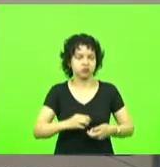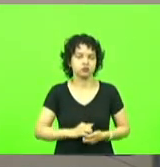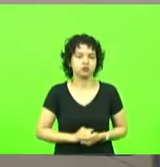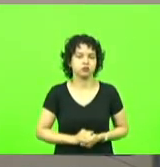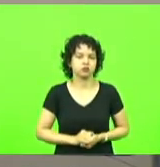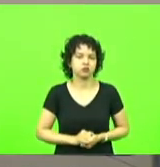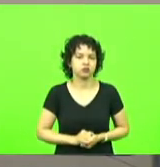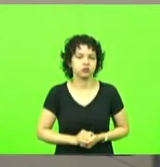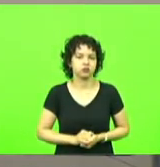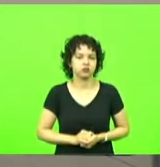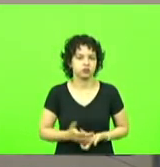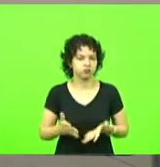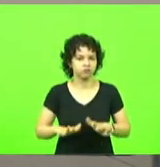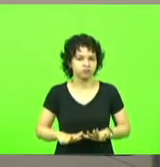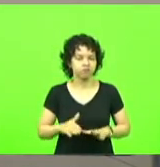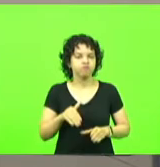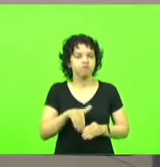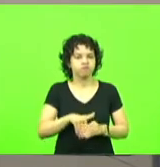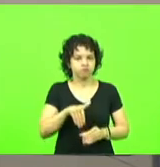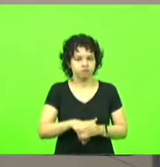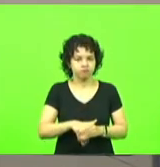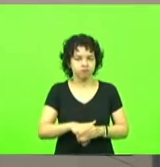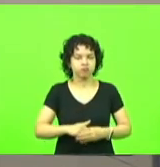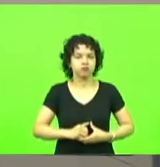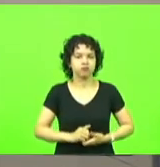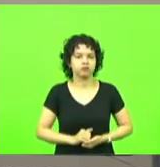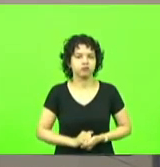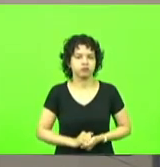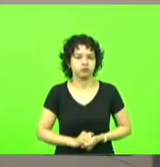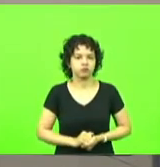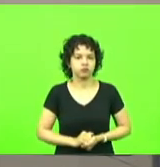não havendo quem queira discutir em votação